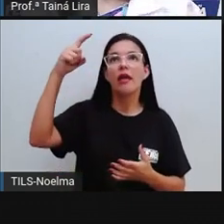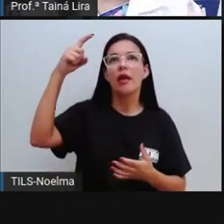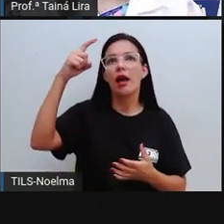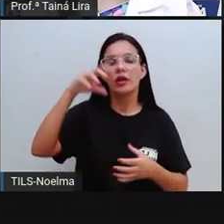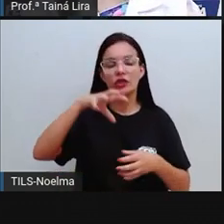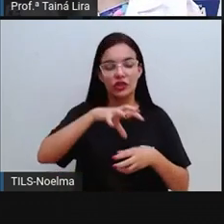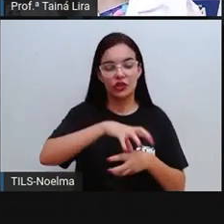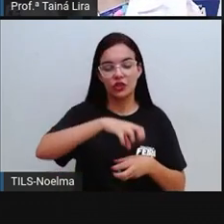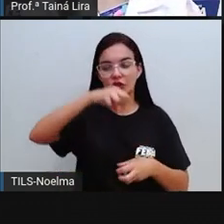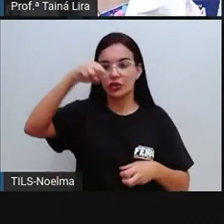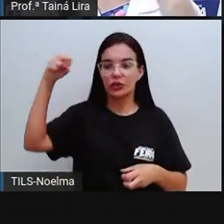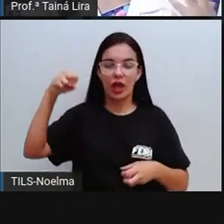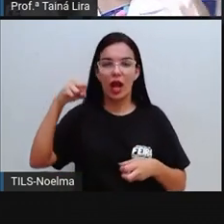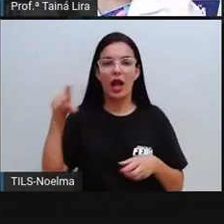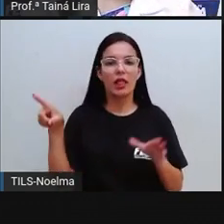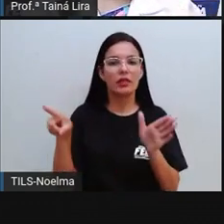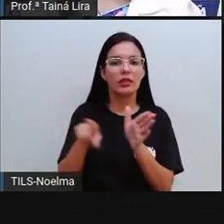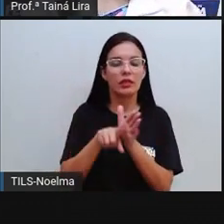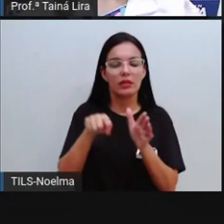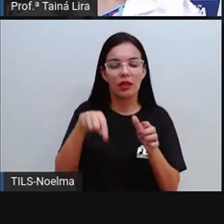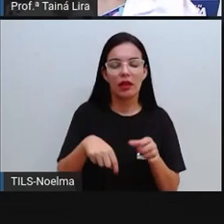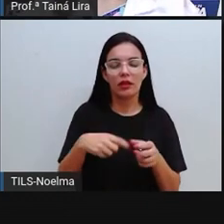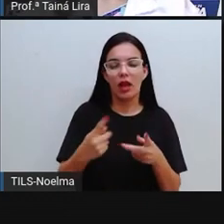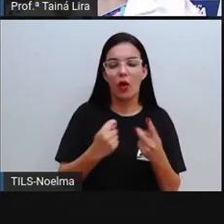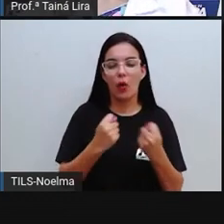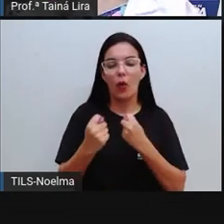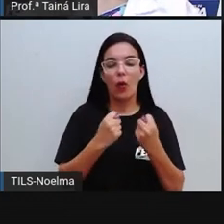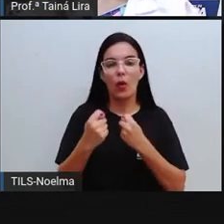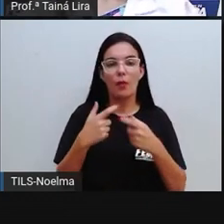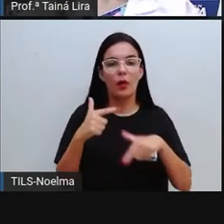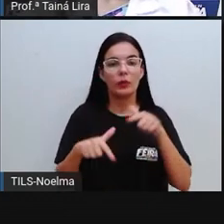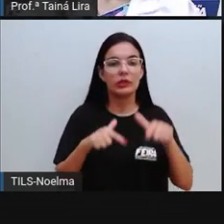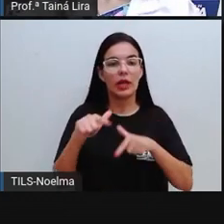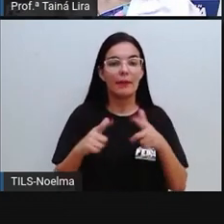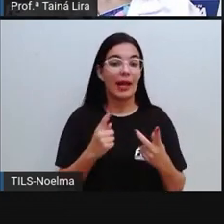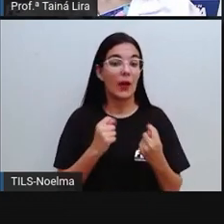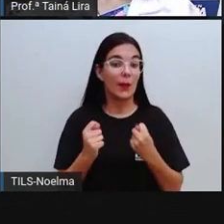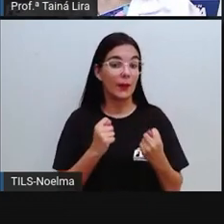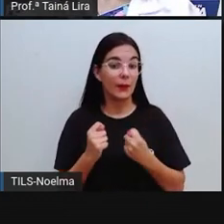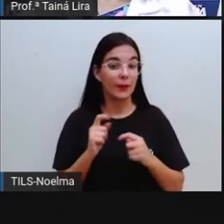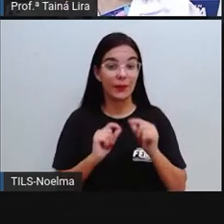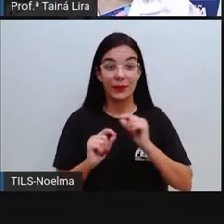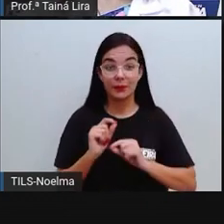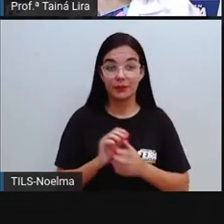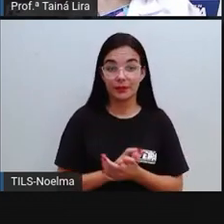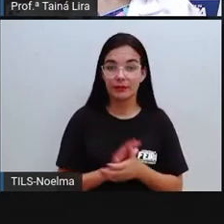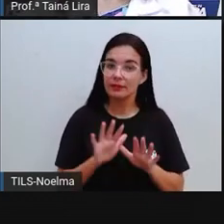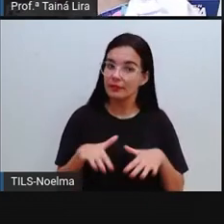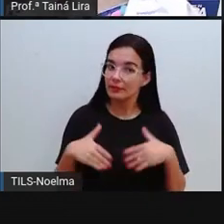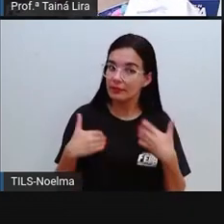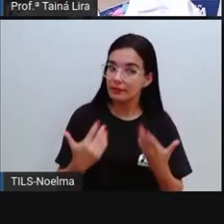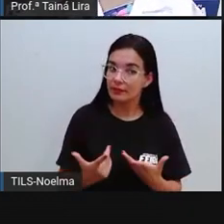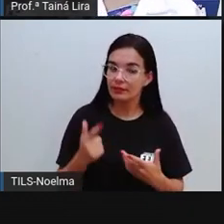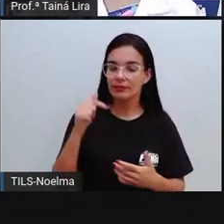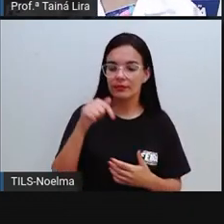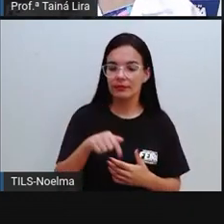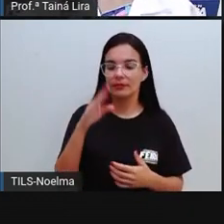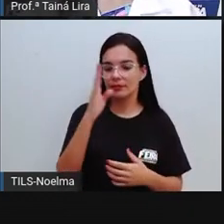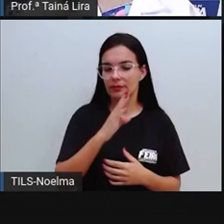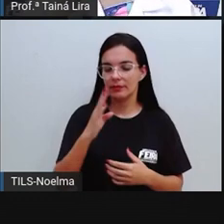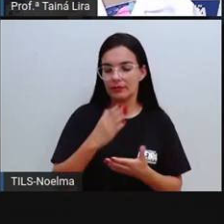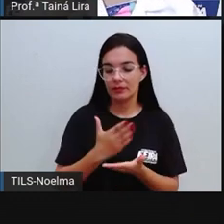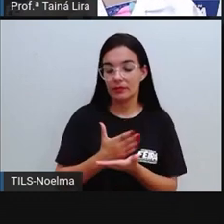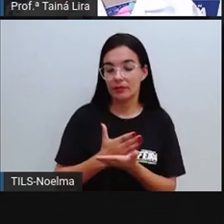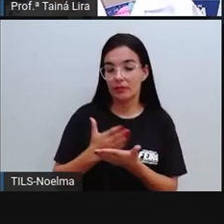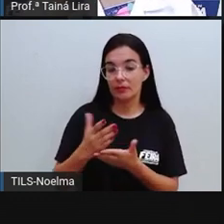trazer essa atividade econômica? Então, ó, o extrativismo no Brasil começou com